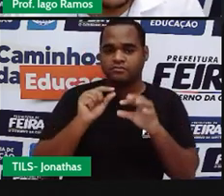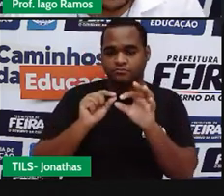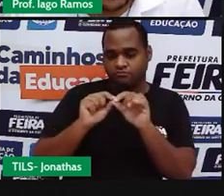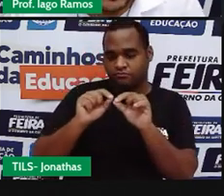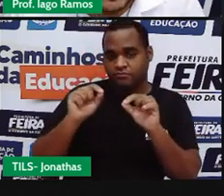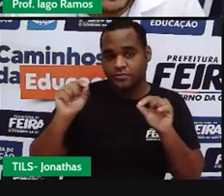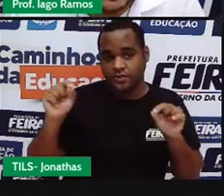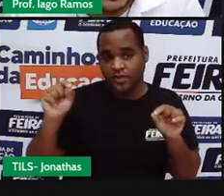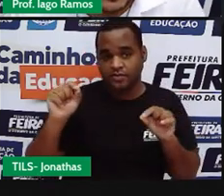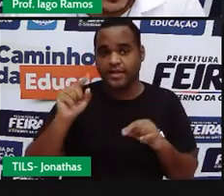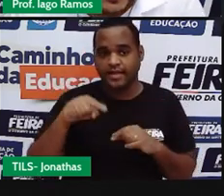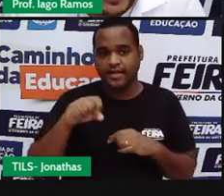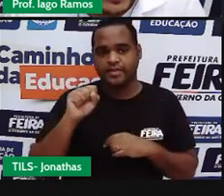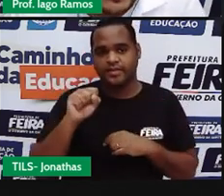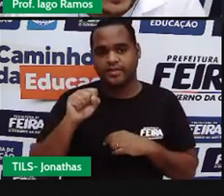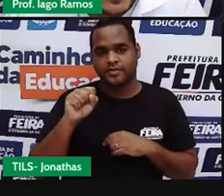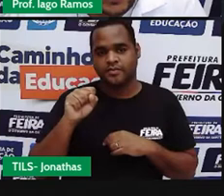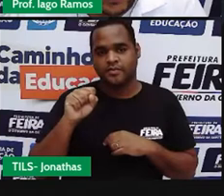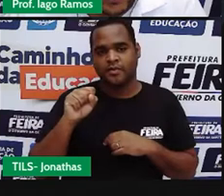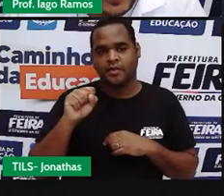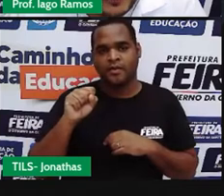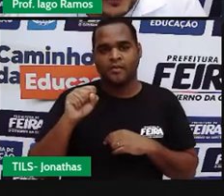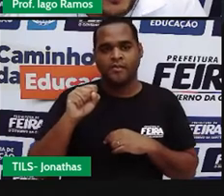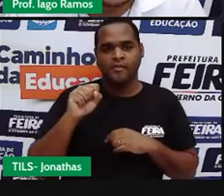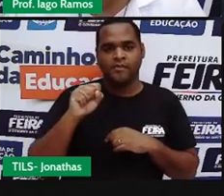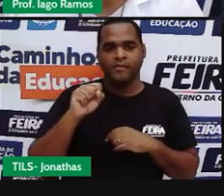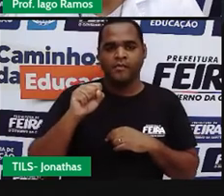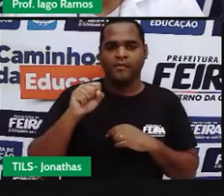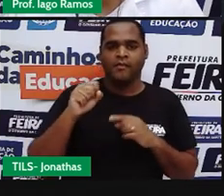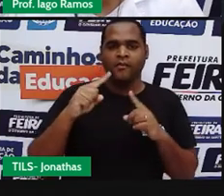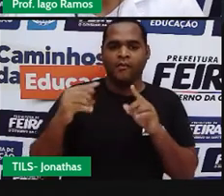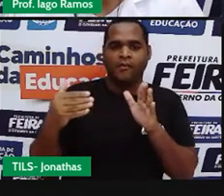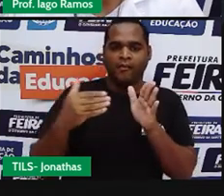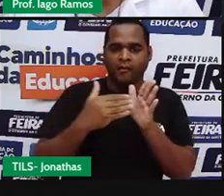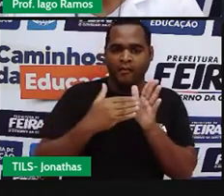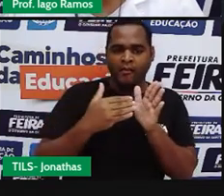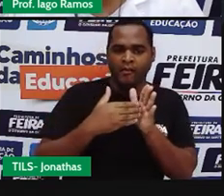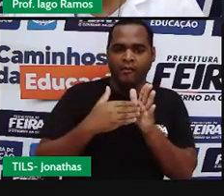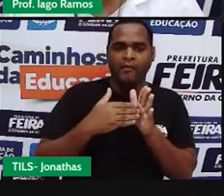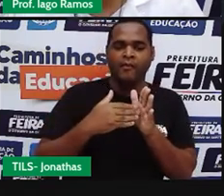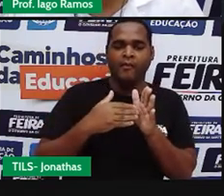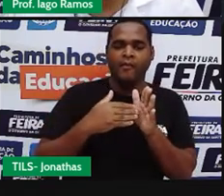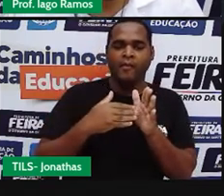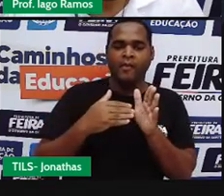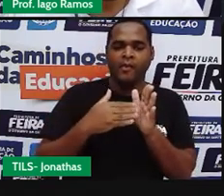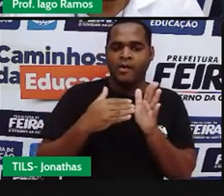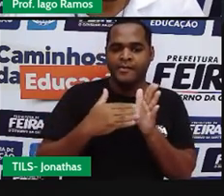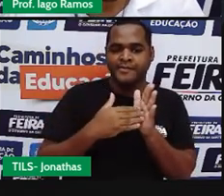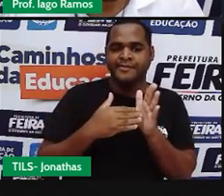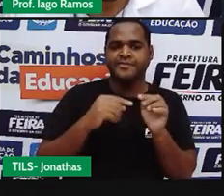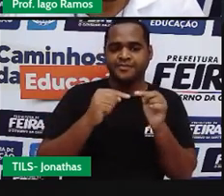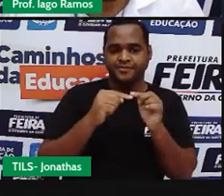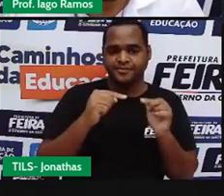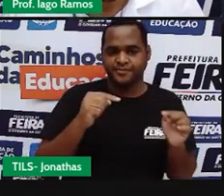desse ponto S até essa corda. Apareceu uma medida ali, ó,